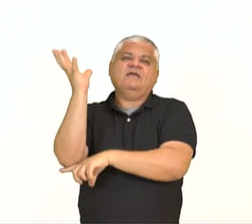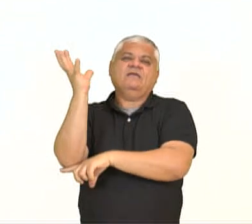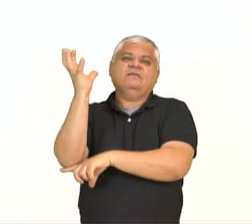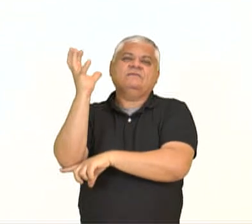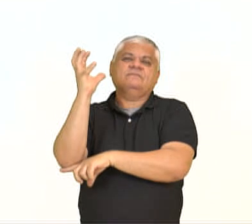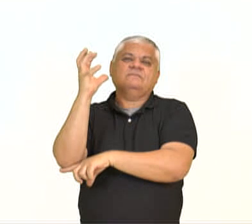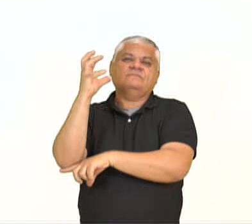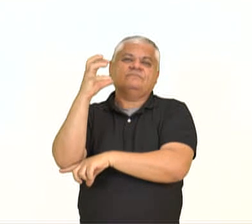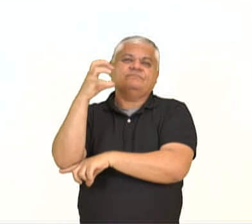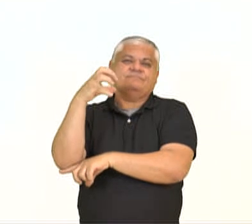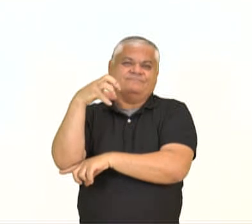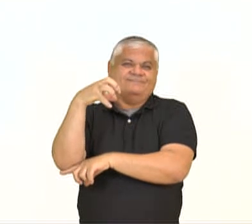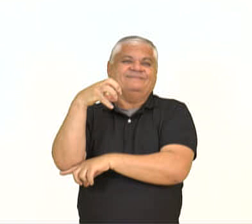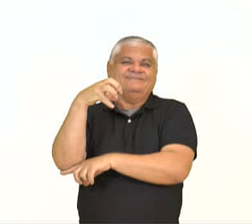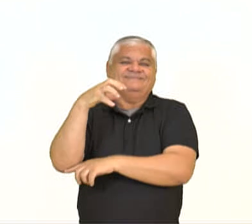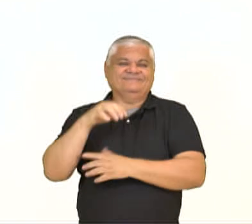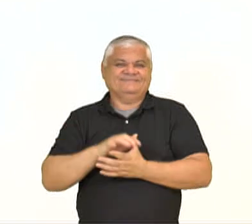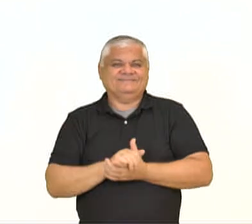vegetal.